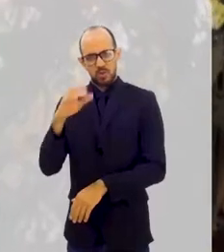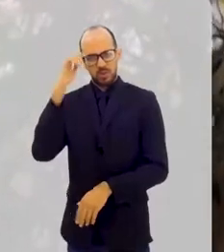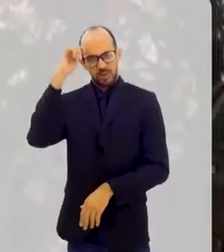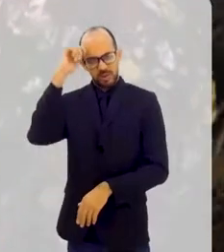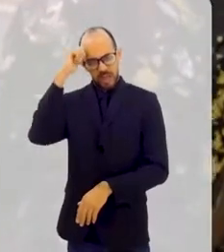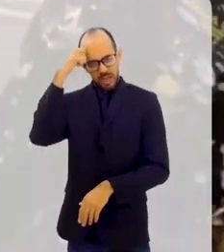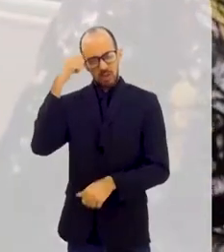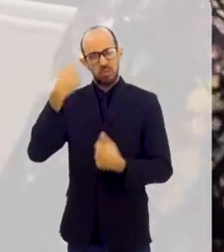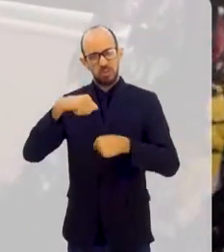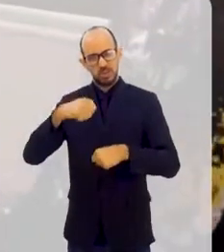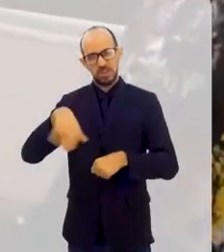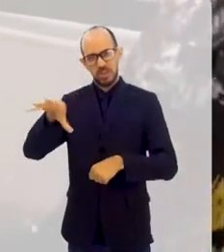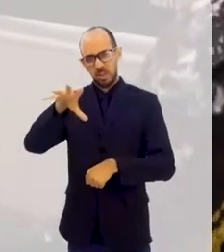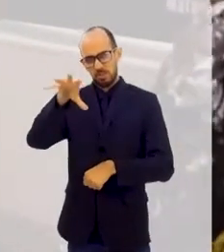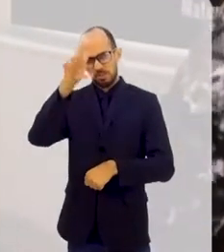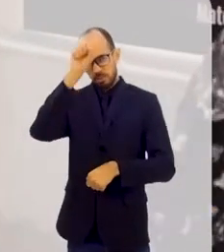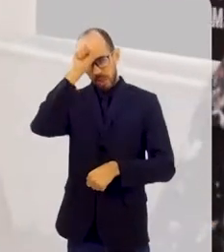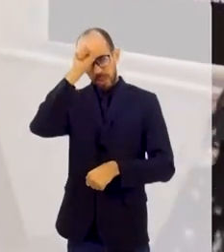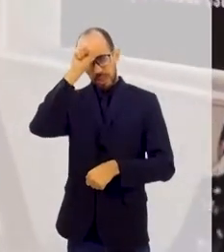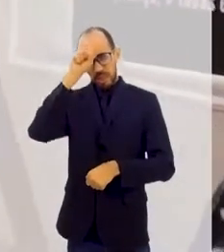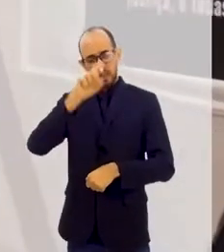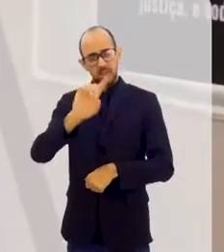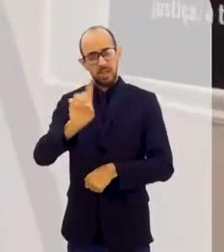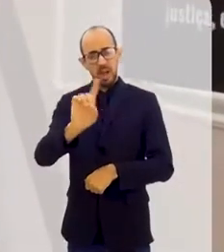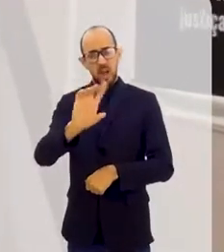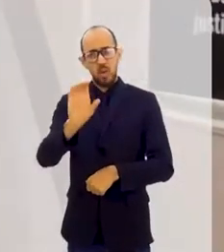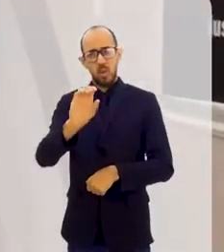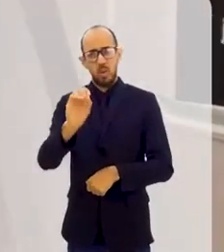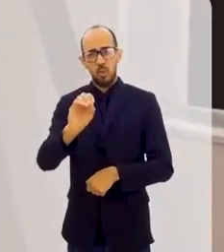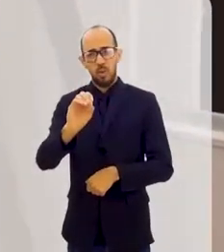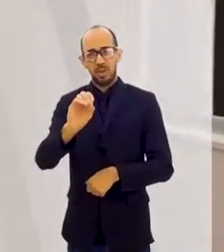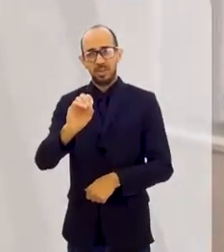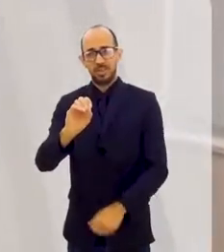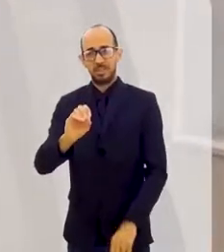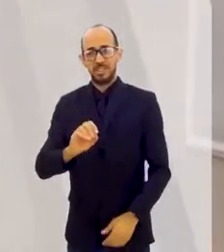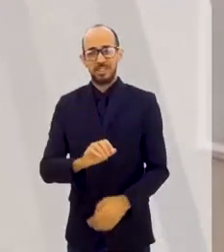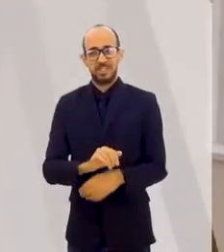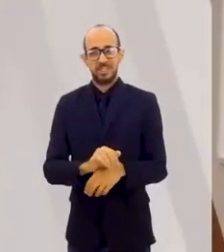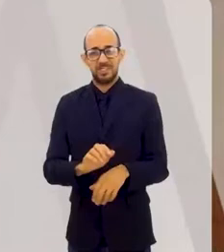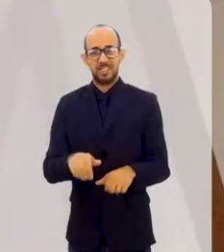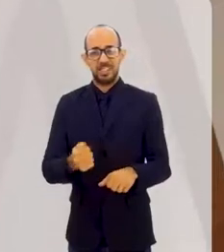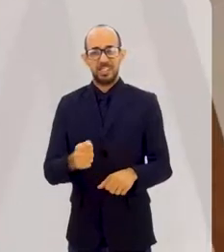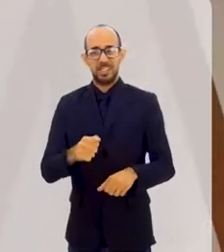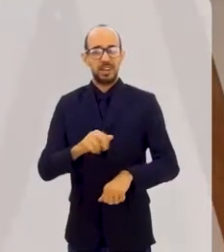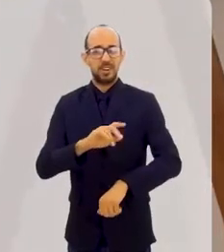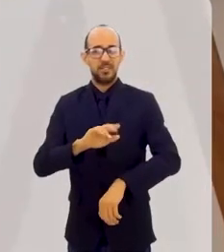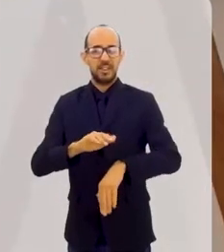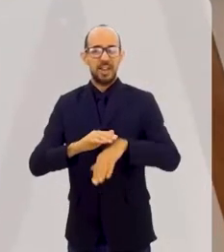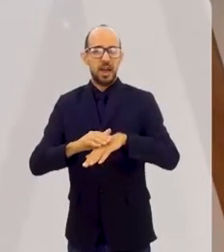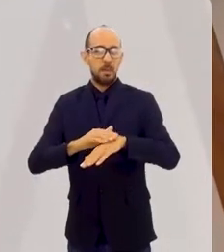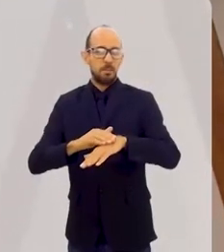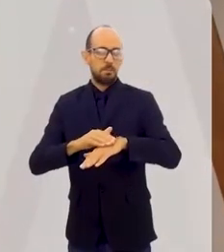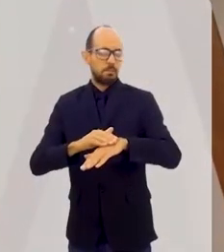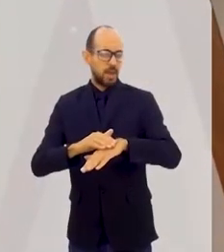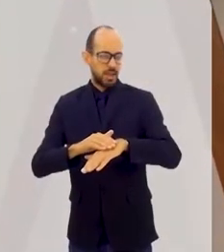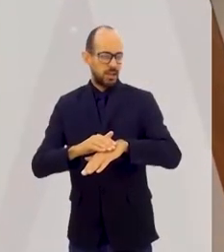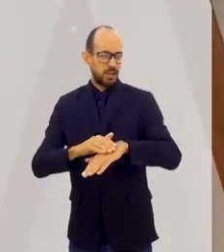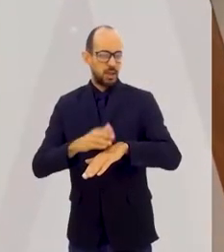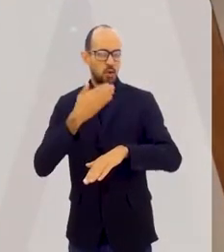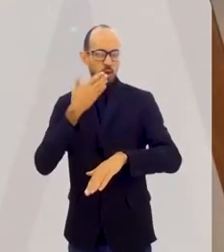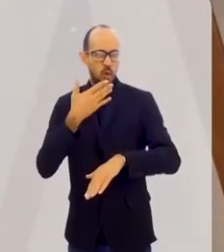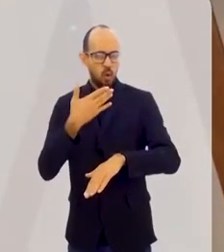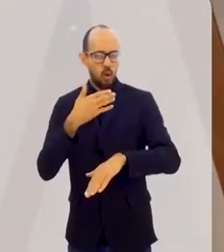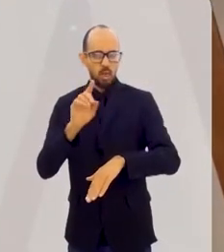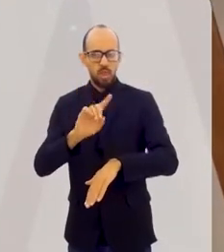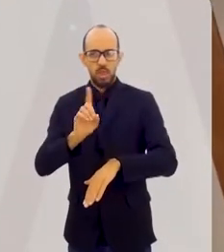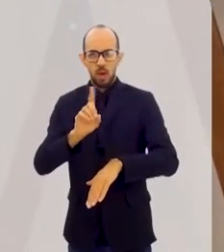É negro, tem que ser matrizes africanas ou umbanda. Não, nós somos, não é a cor da nossa pele que